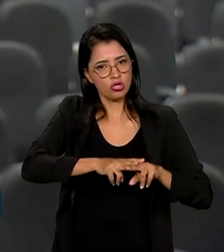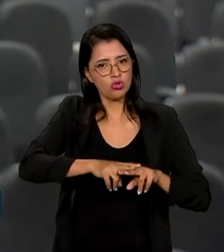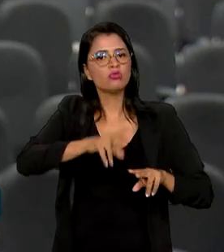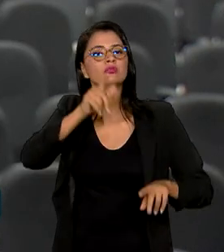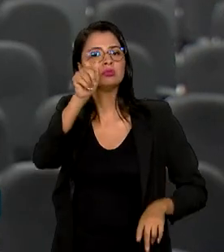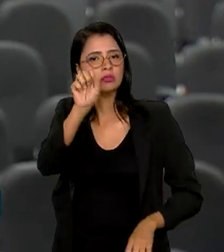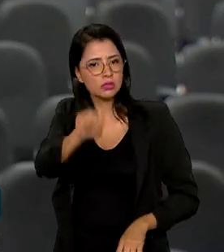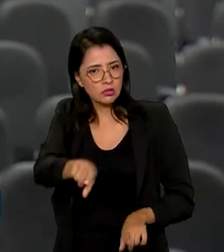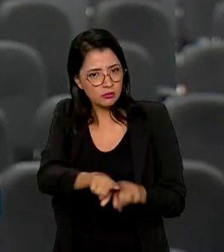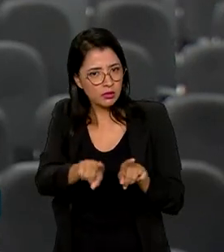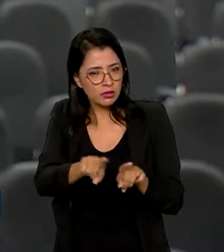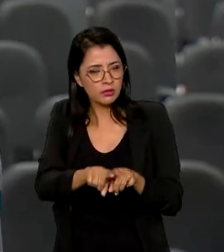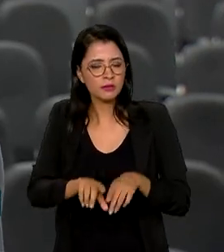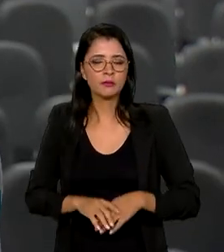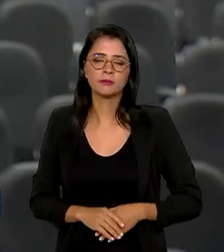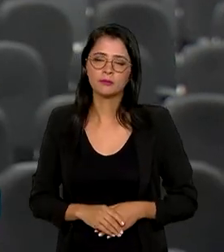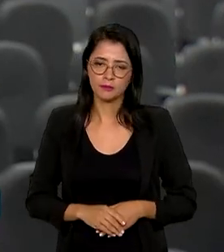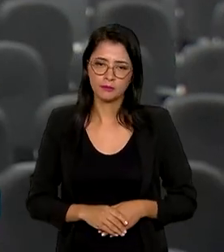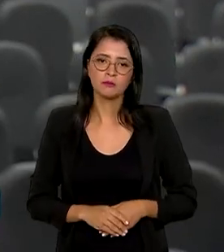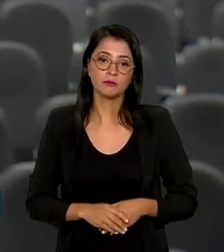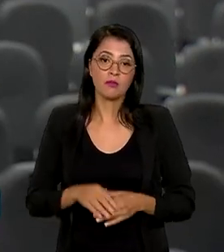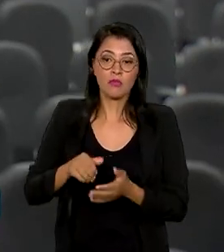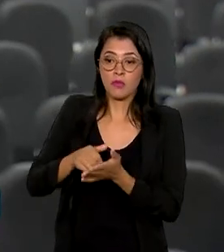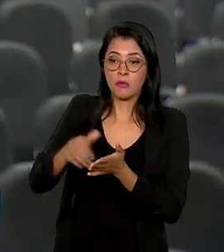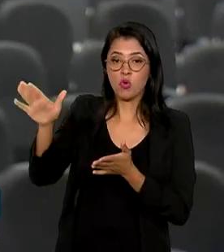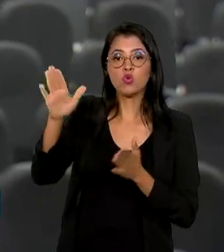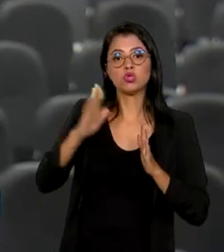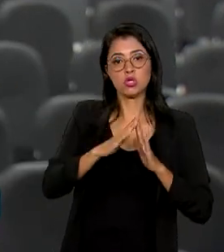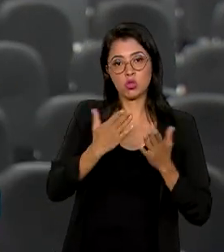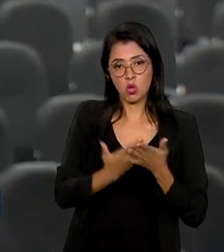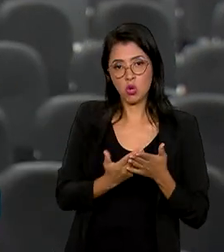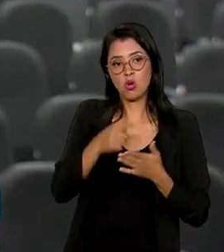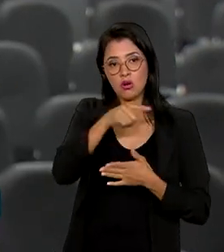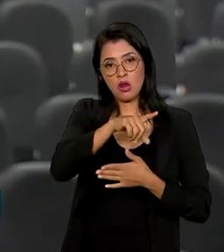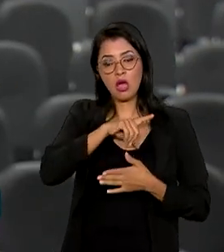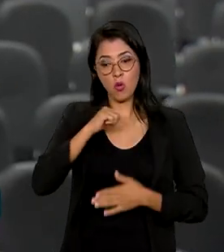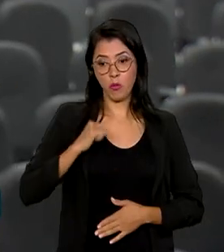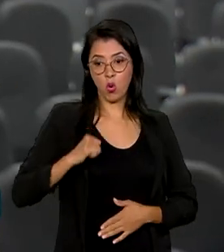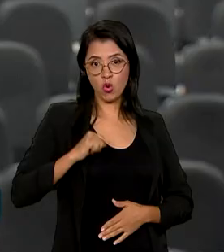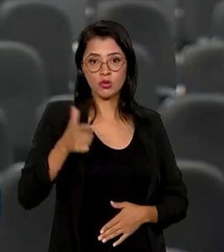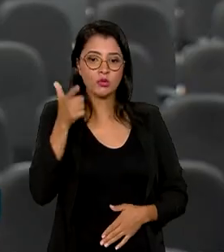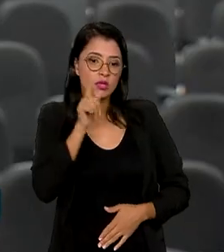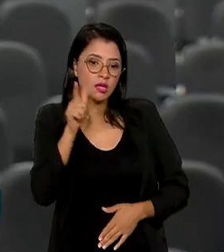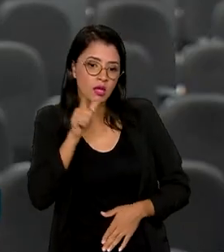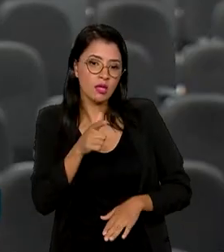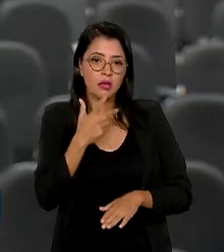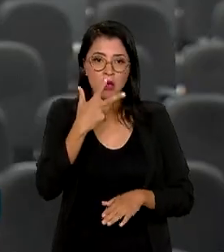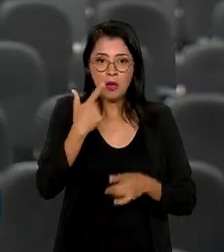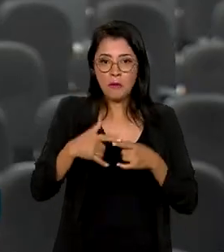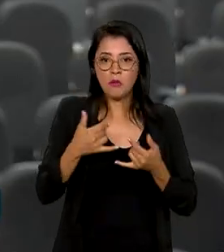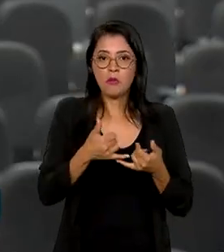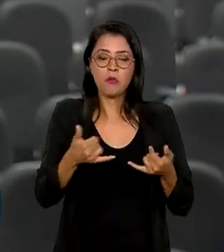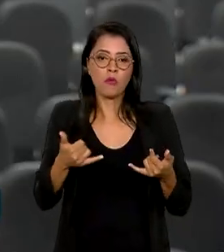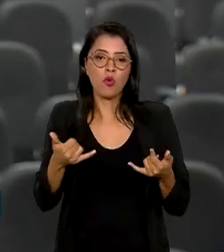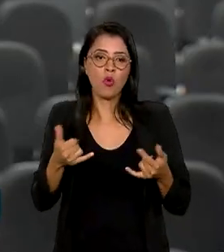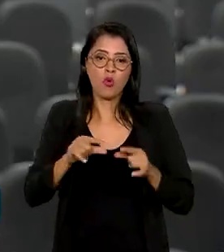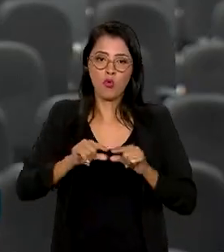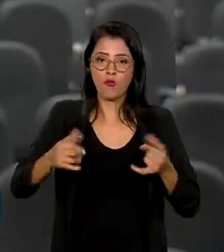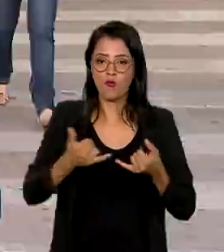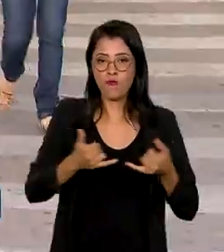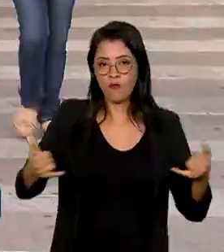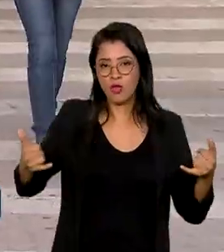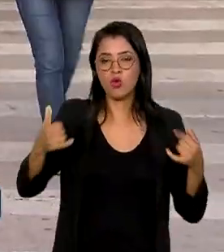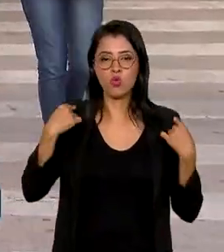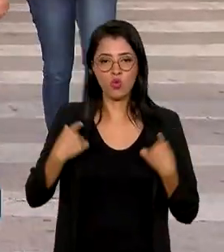fui expulso de uma escola com alguém em bolsa por chegar com fio de conta, porque eu sou do